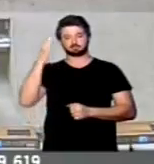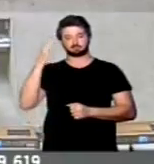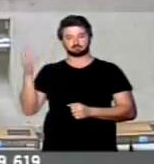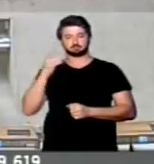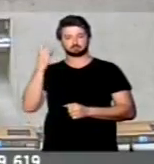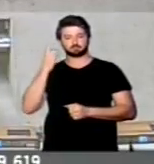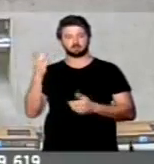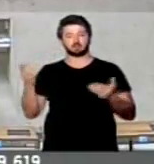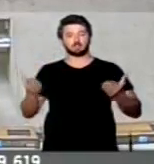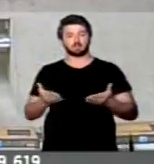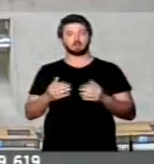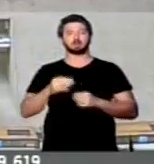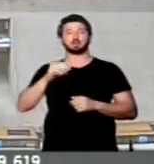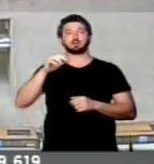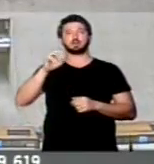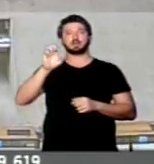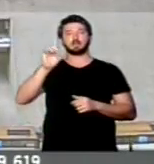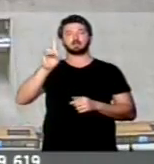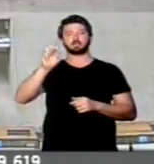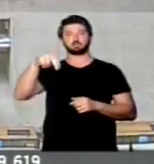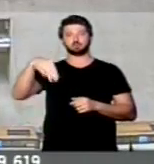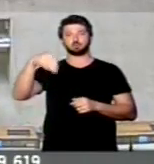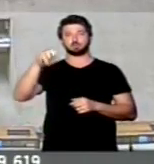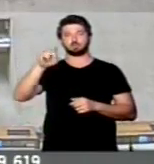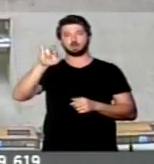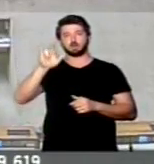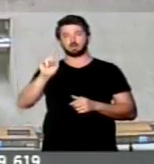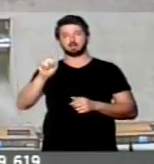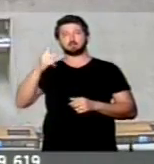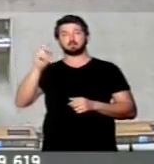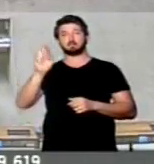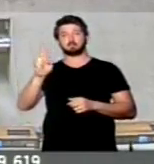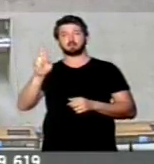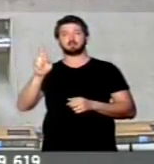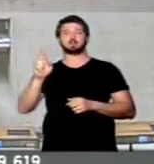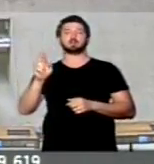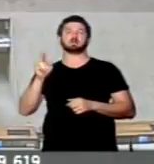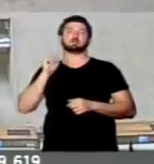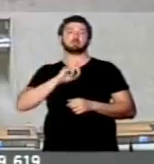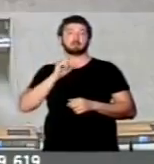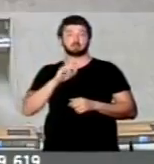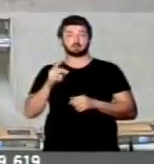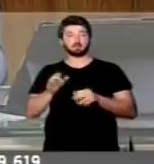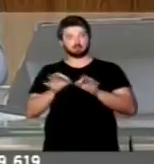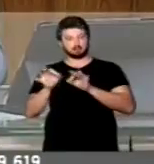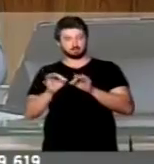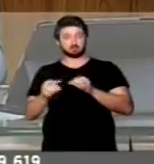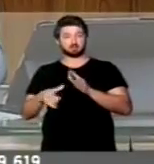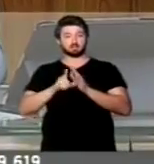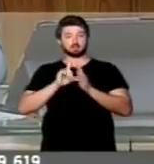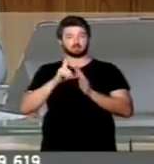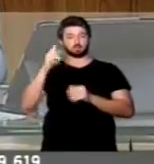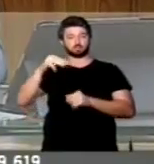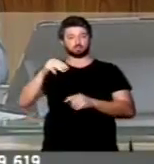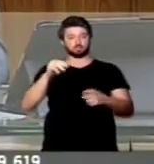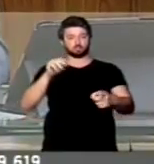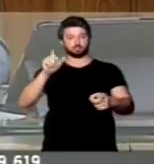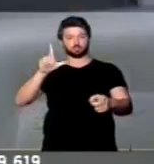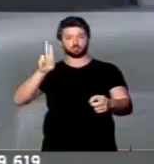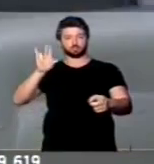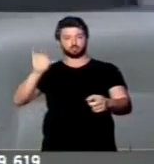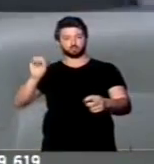Com a palavra o delegado Edson Moreira, do PR de Minas Gerais. Enquanto se ajeita na tribuna, tenente Lúcio, um minuto.